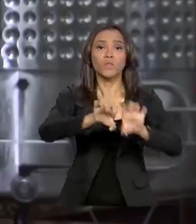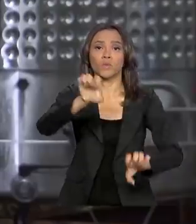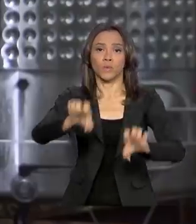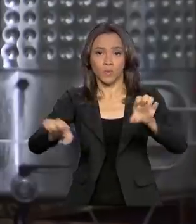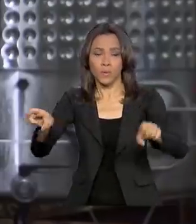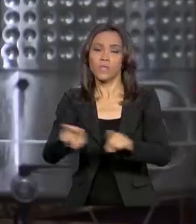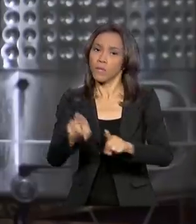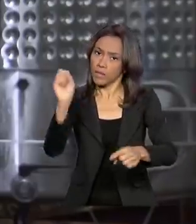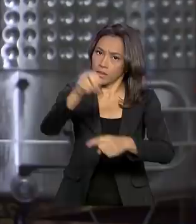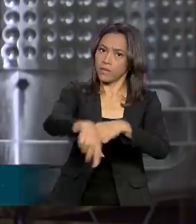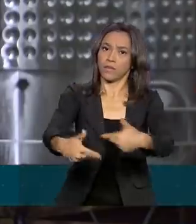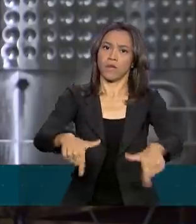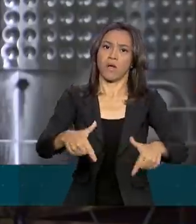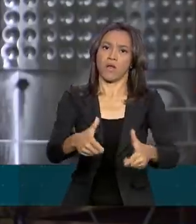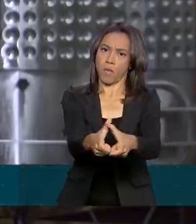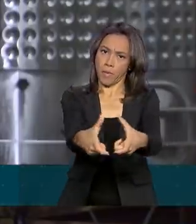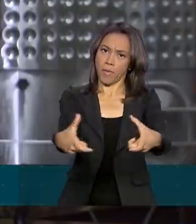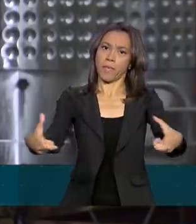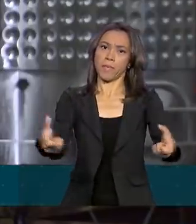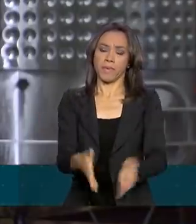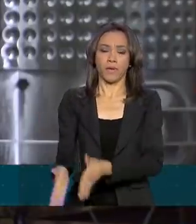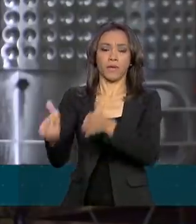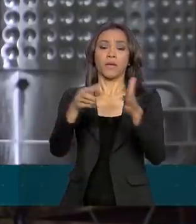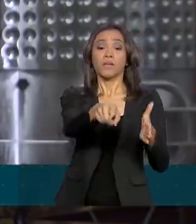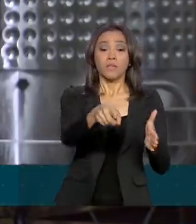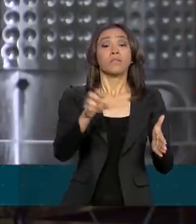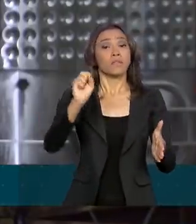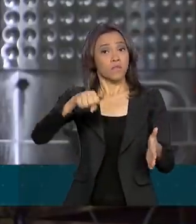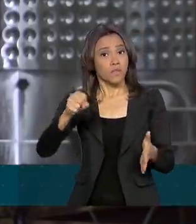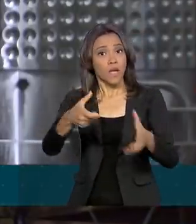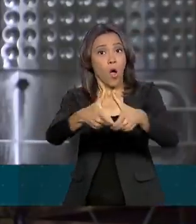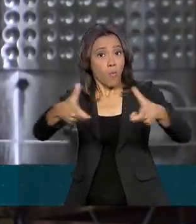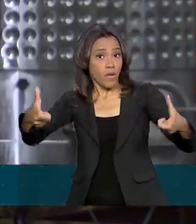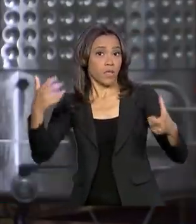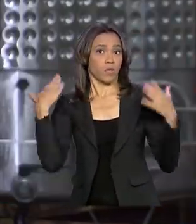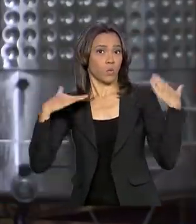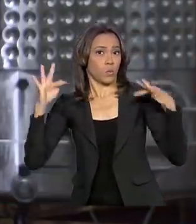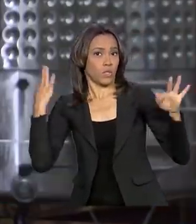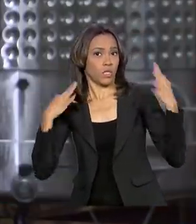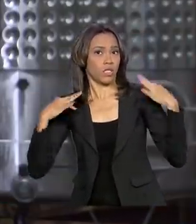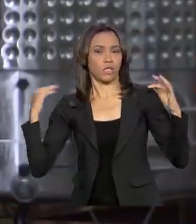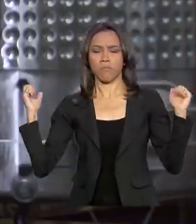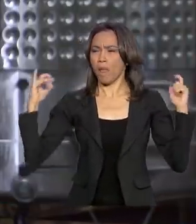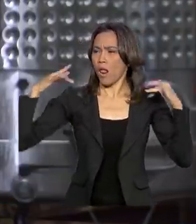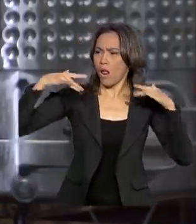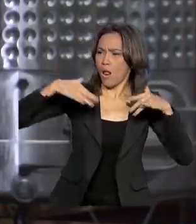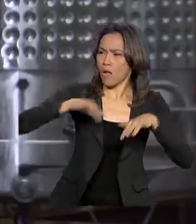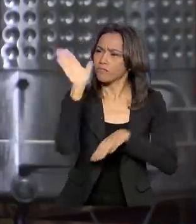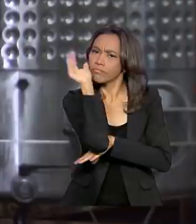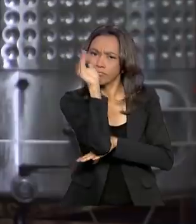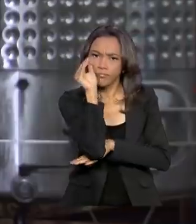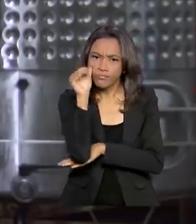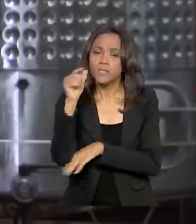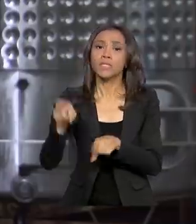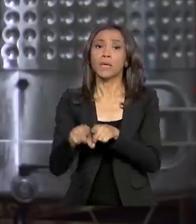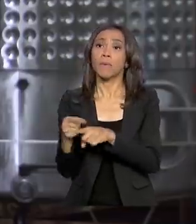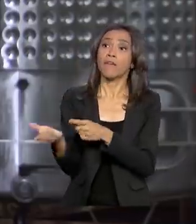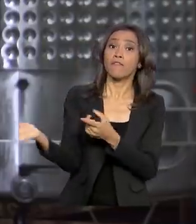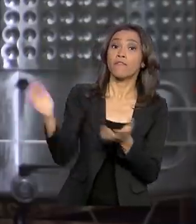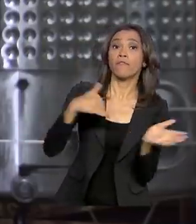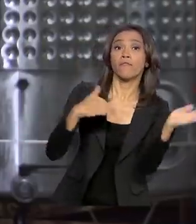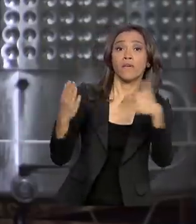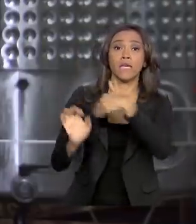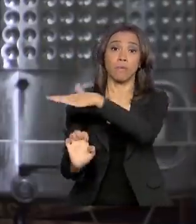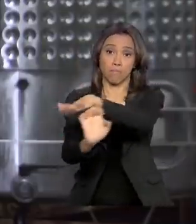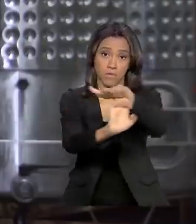rotas. Com certeza aumenta o fluxo de turistas, aumenta a visibilidade da região e das empresas. E isso faz